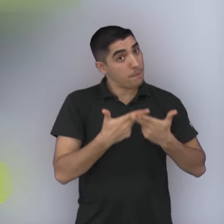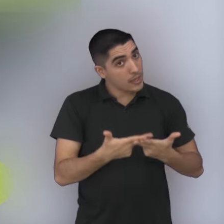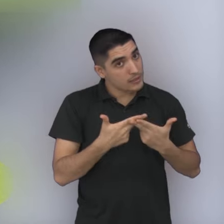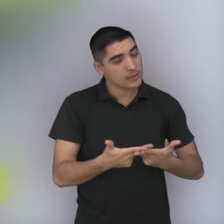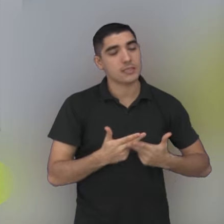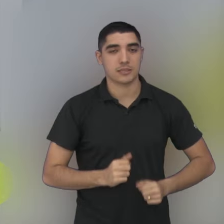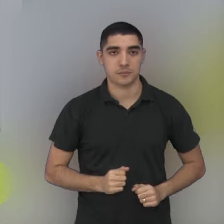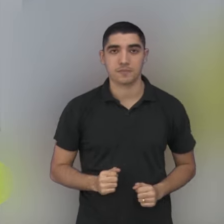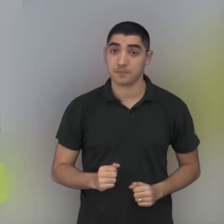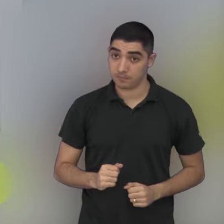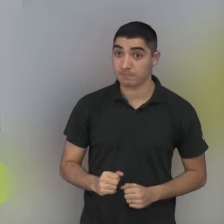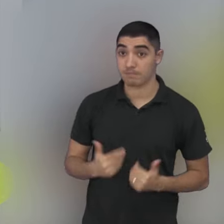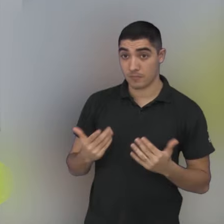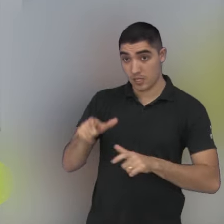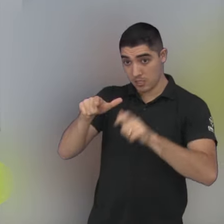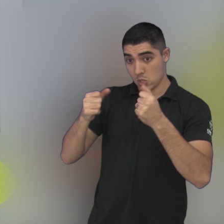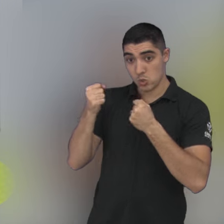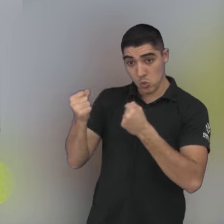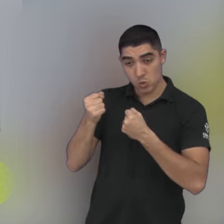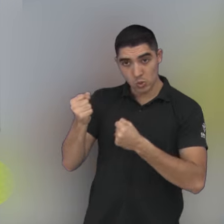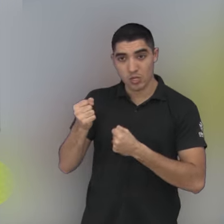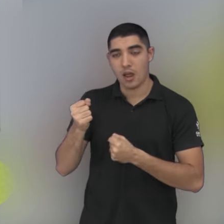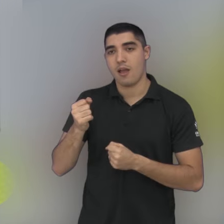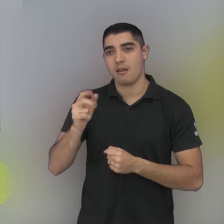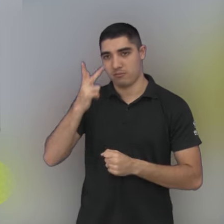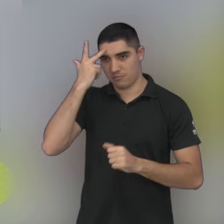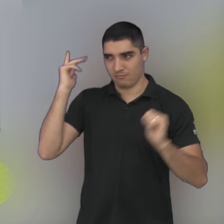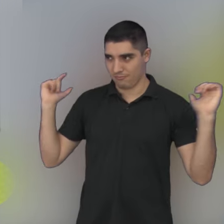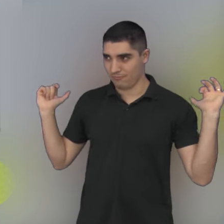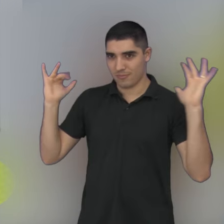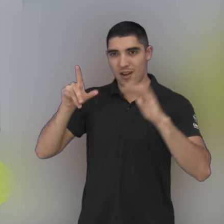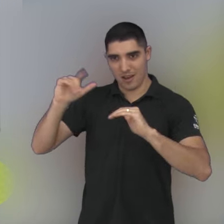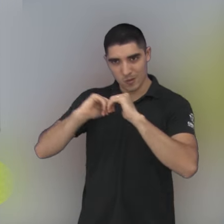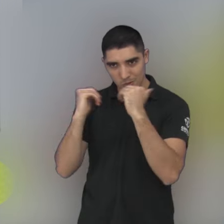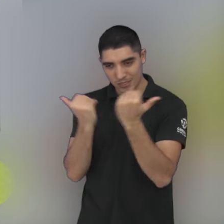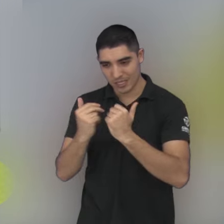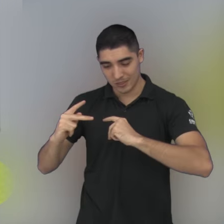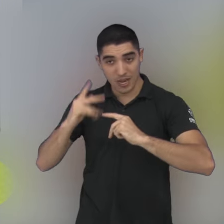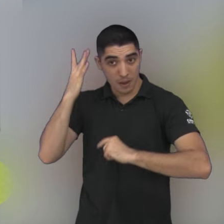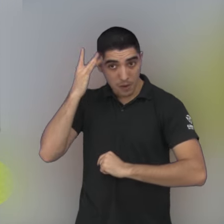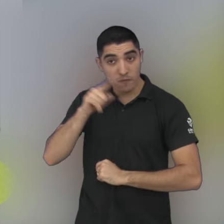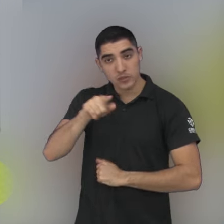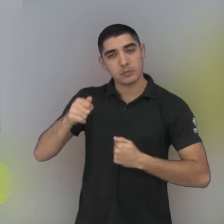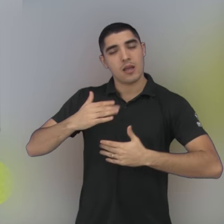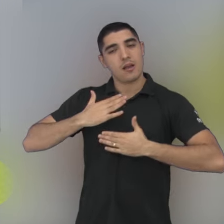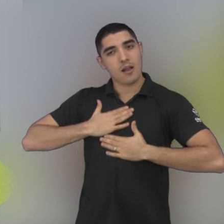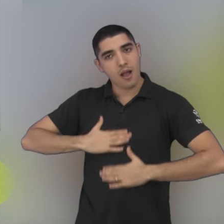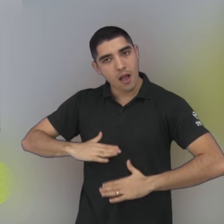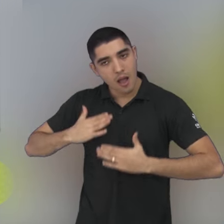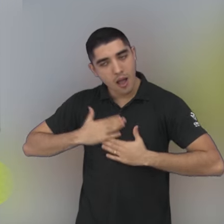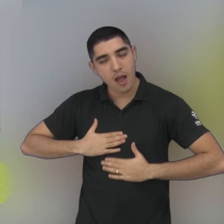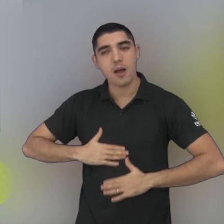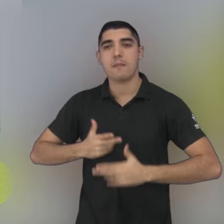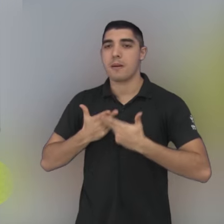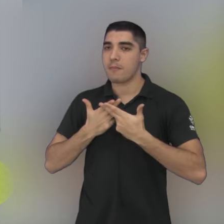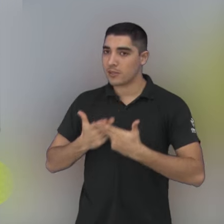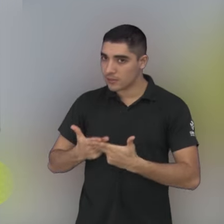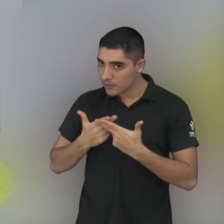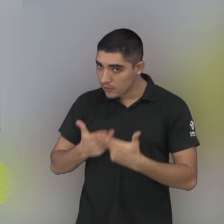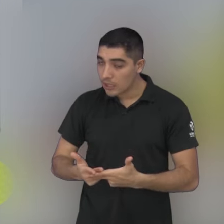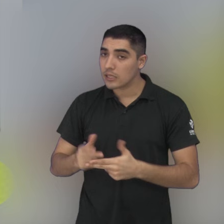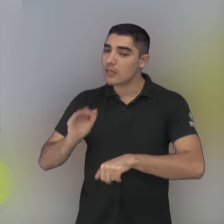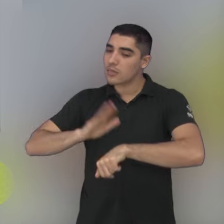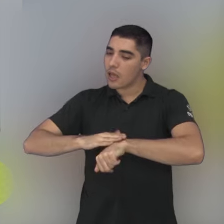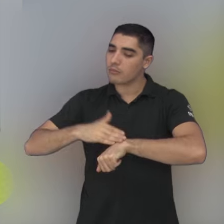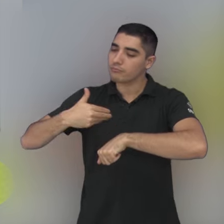menos, nesse primeiro jogo. Portanto, o torcedor que vai ao estádio Martins Pereira vai apoiar o São José amanhã. Calma, tranquilidade, de tempo ao tempo. O